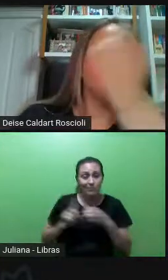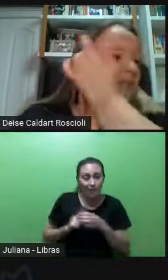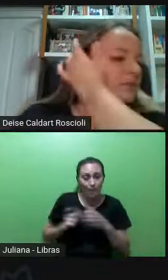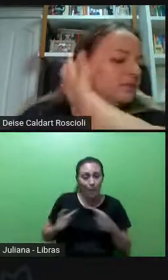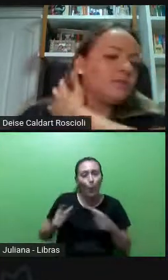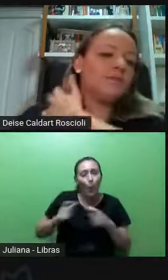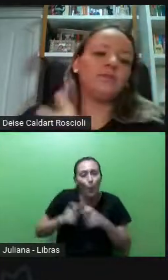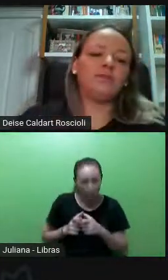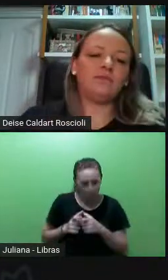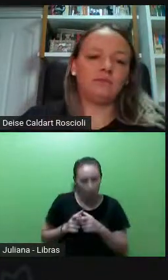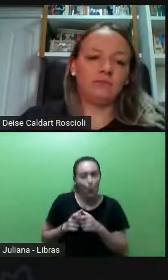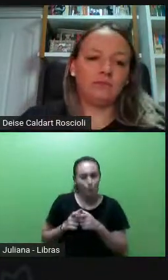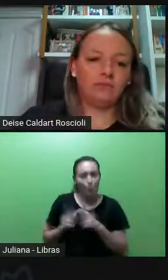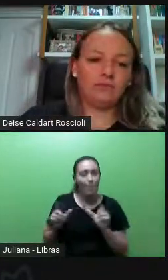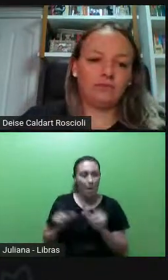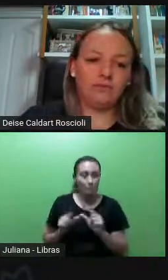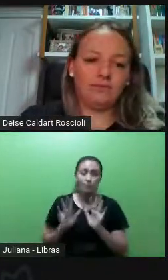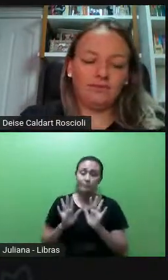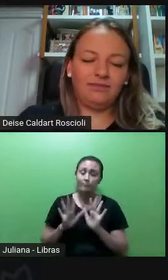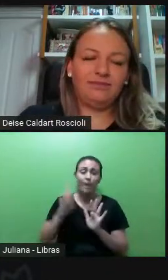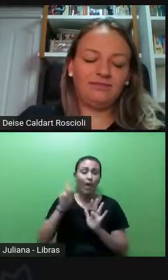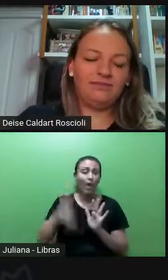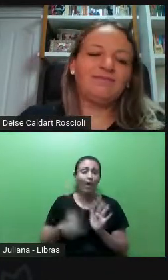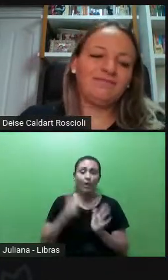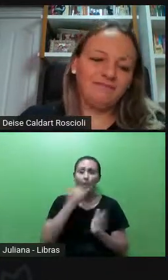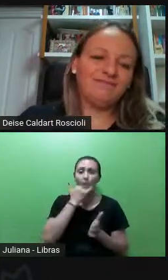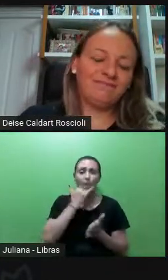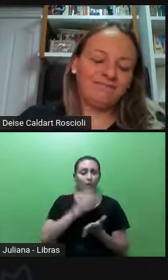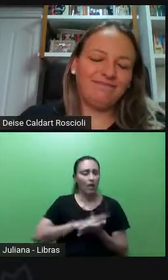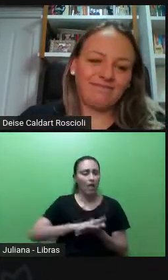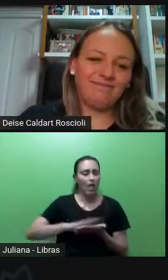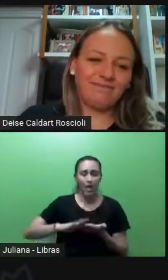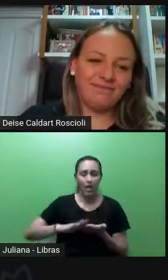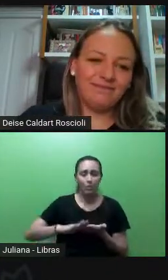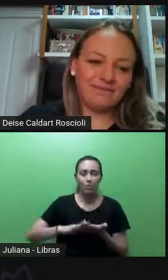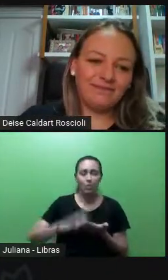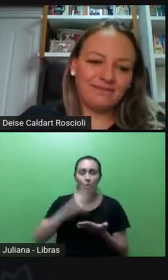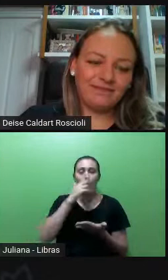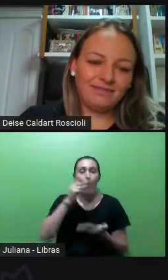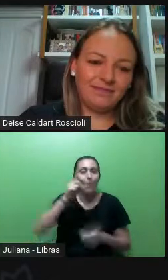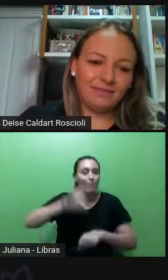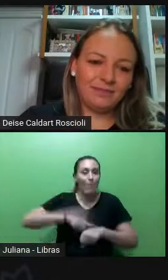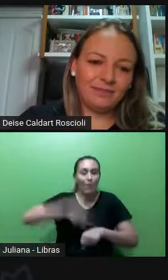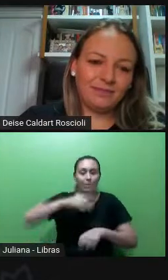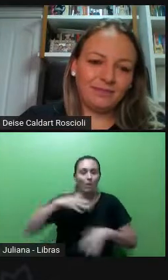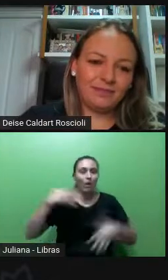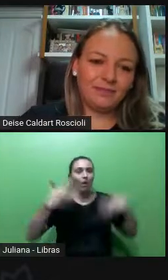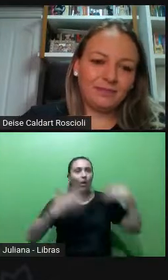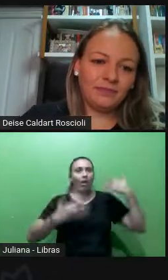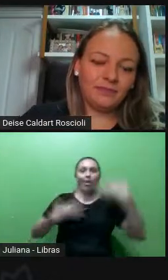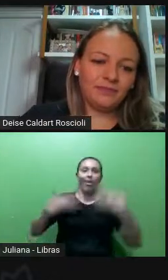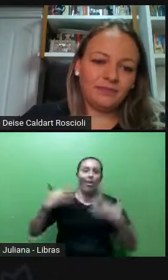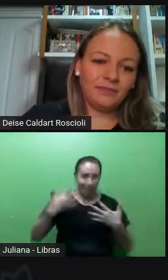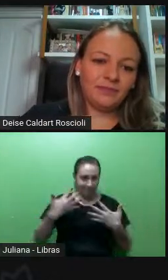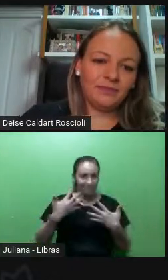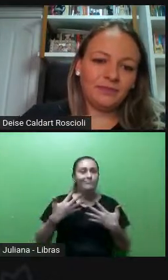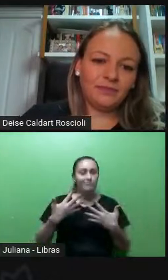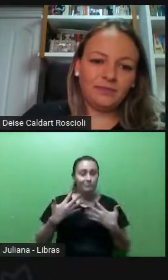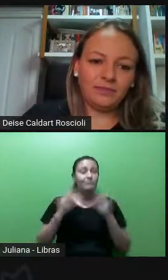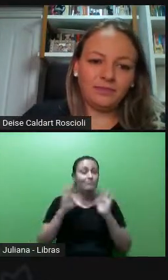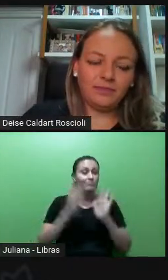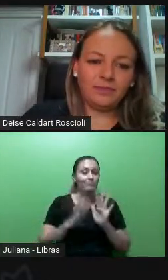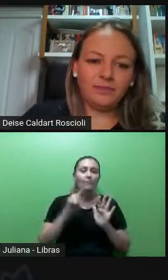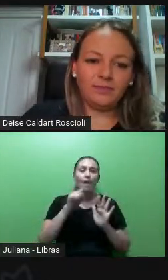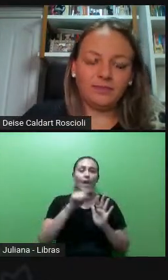minoritarizados é nos perdoarmos pelos momentos que a gente não conseguiu reagir, quando a pessoa sofre o